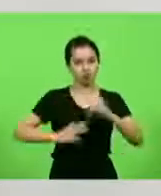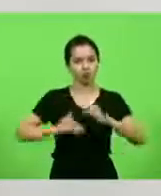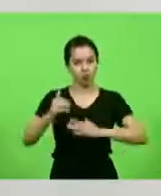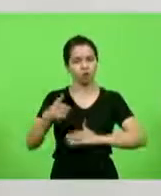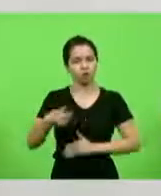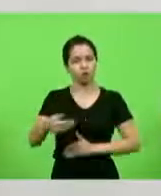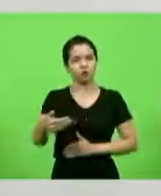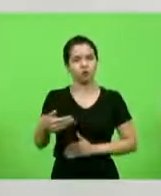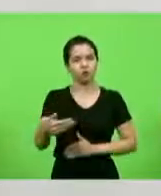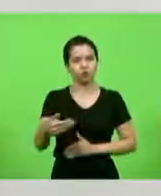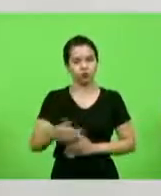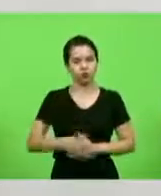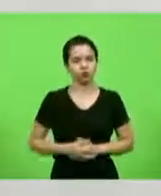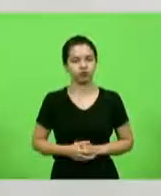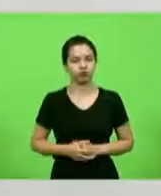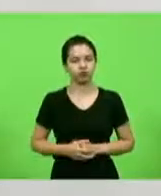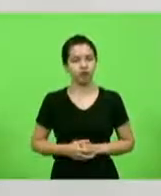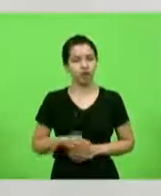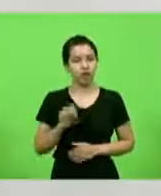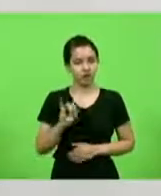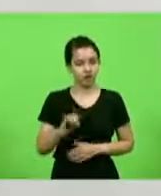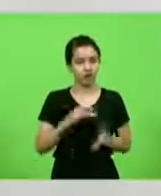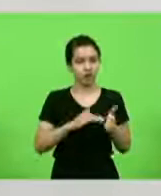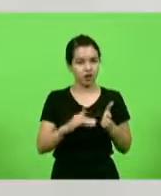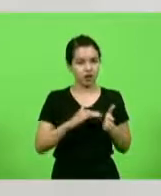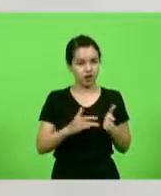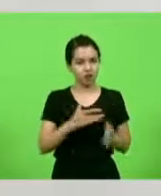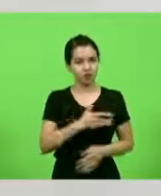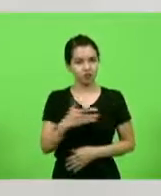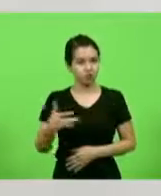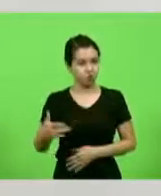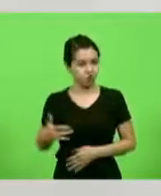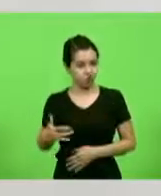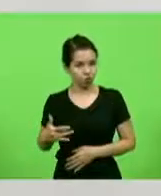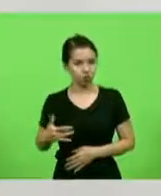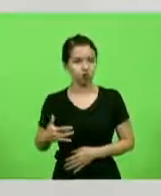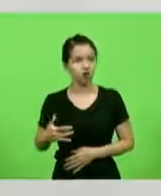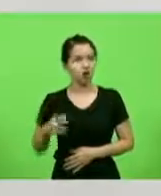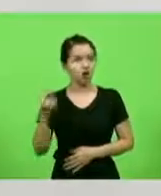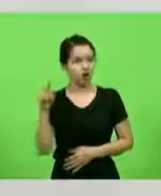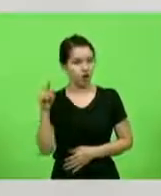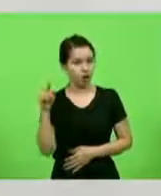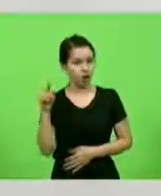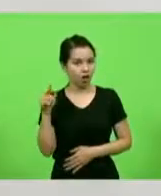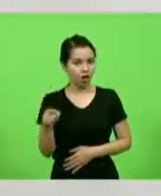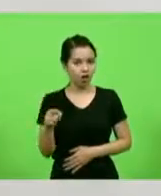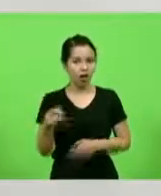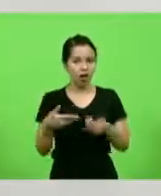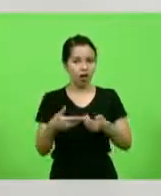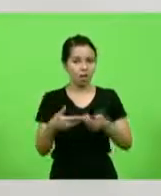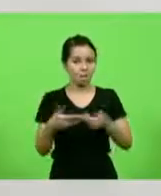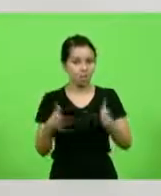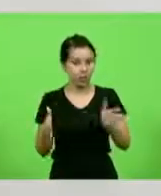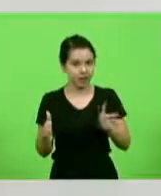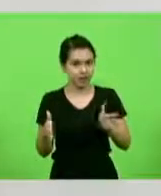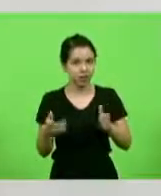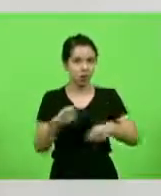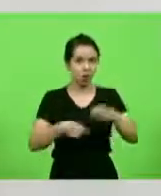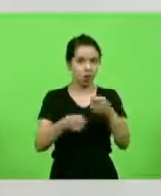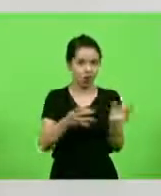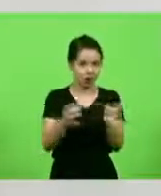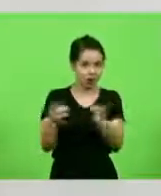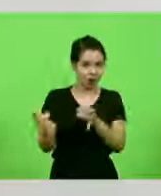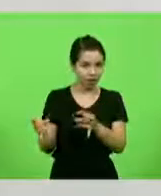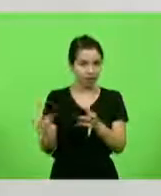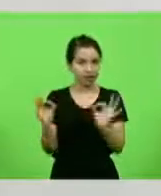Se a secretária da Saúde não seguir pela abertura do comércio, não seguir pela